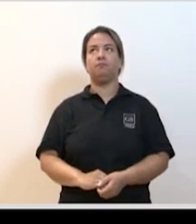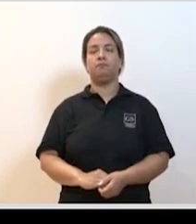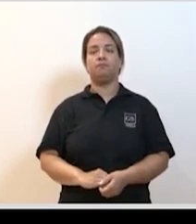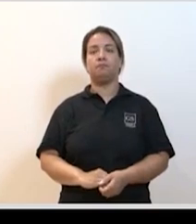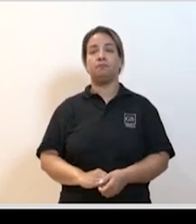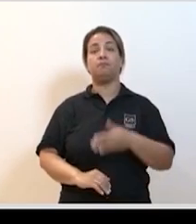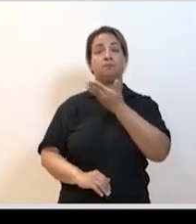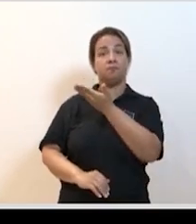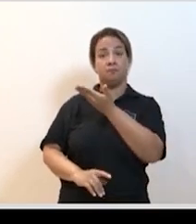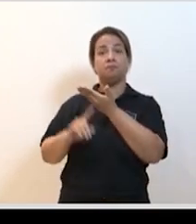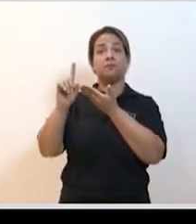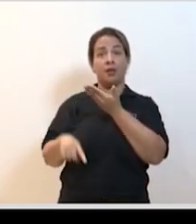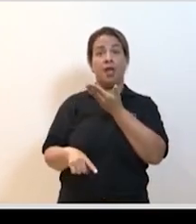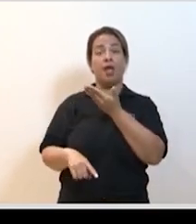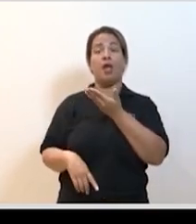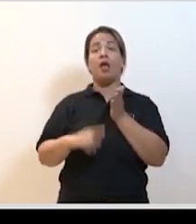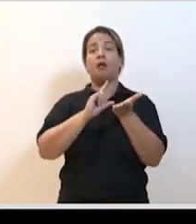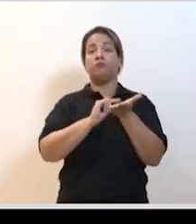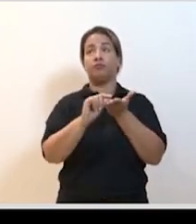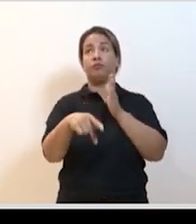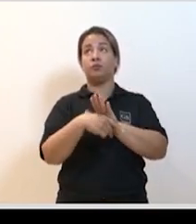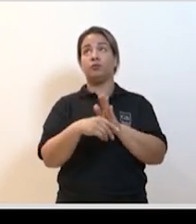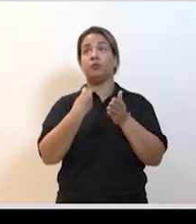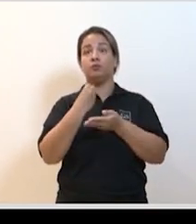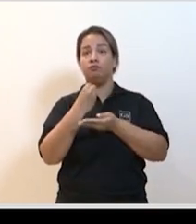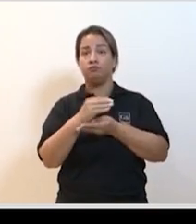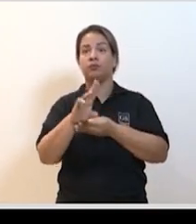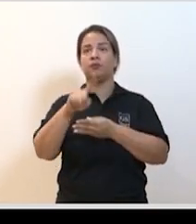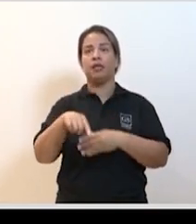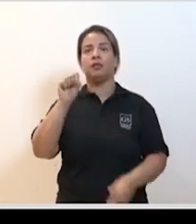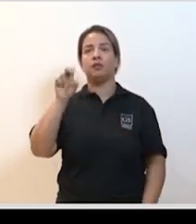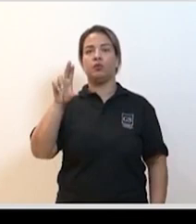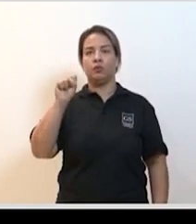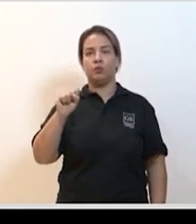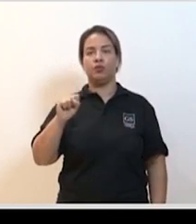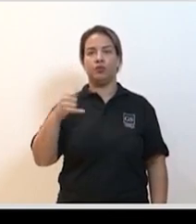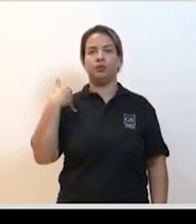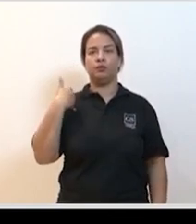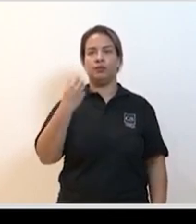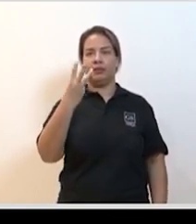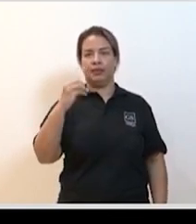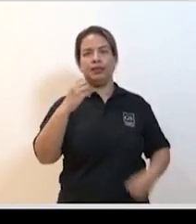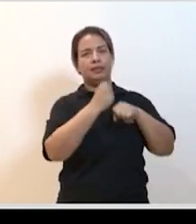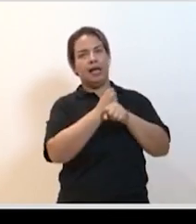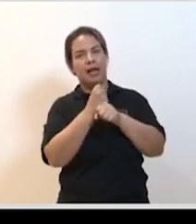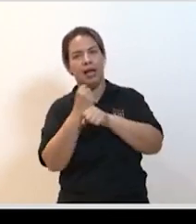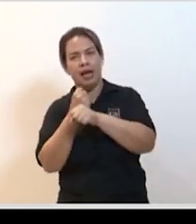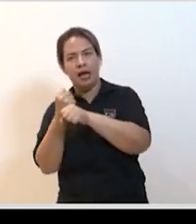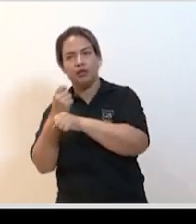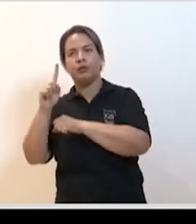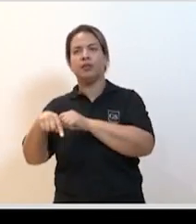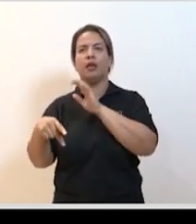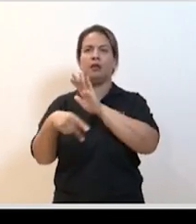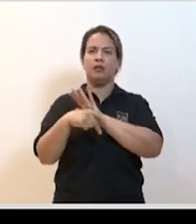e aqui é o nosso um artigo que está no lance sobre SUS dos nossos 30 anos e as perspectivas de futuro é um dos